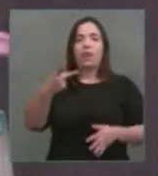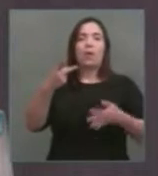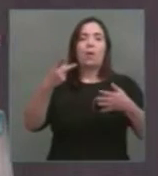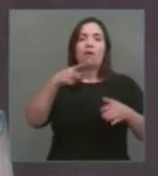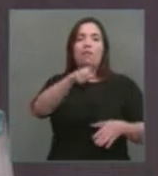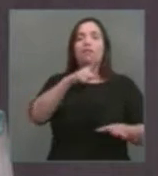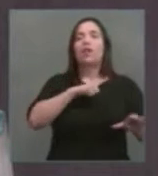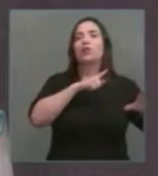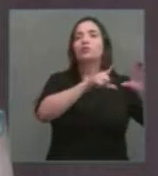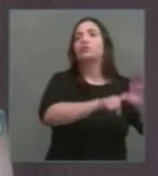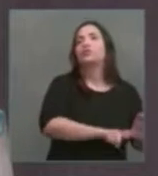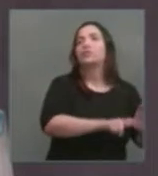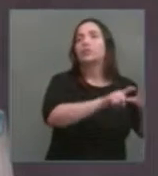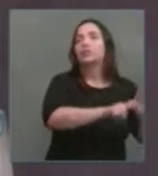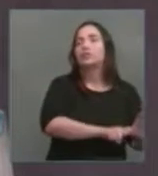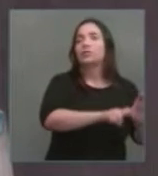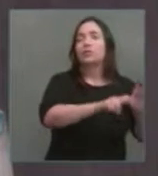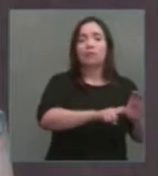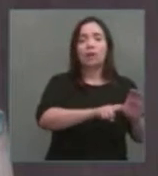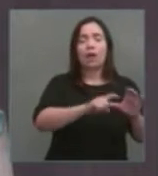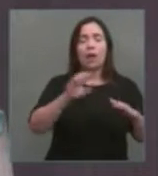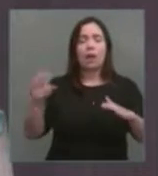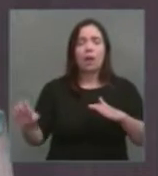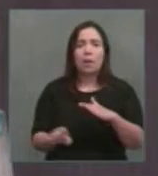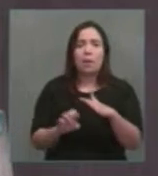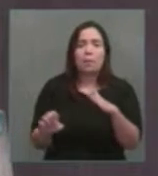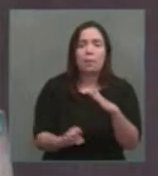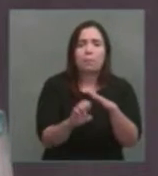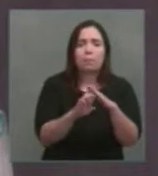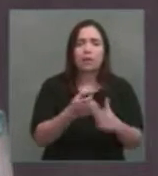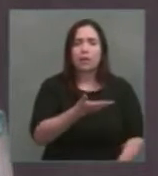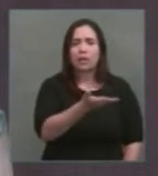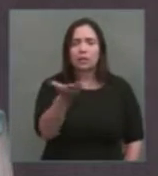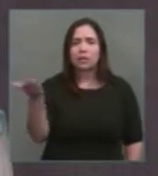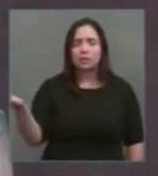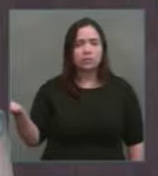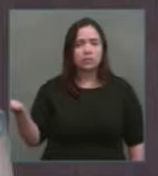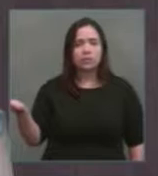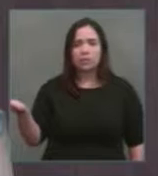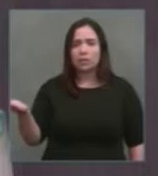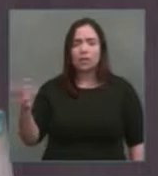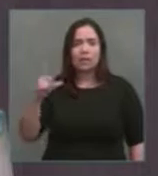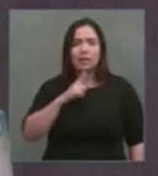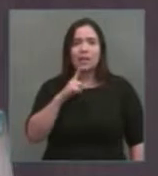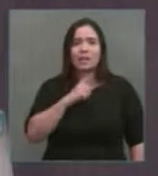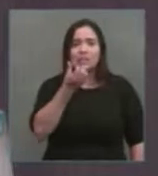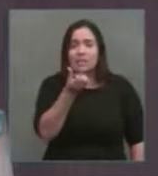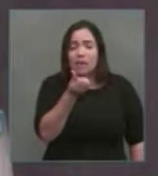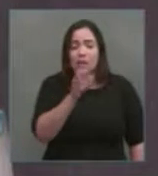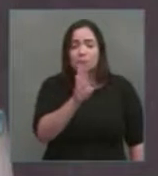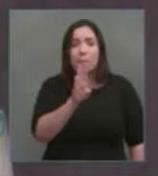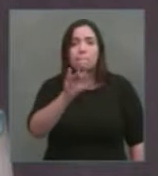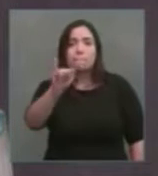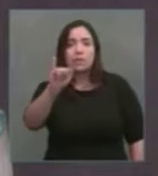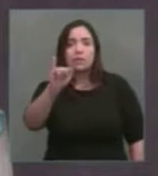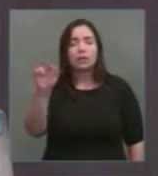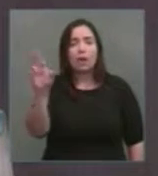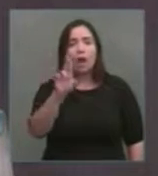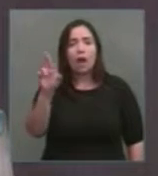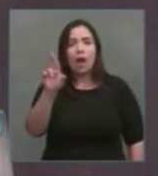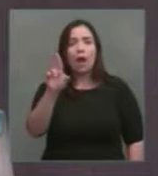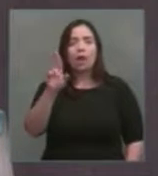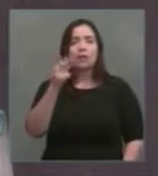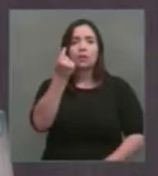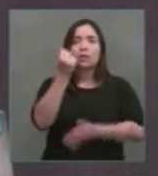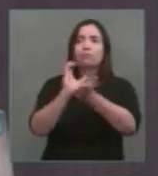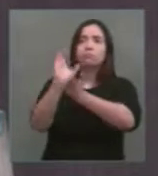ninguém fala que nenhuma empresa abastece com 6 bilhões de reais o Tesouro Nacional